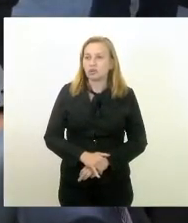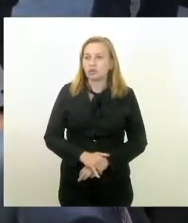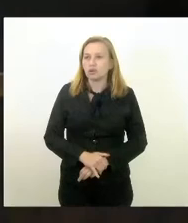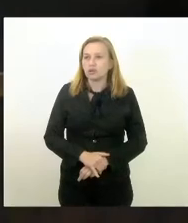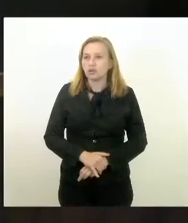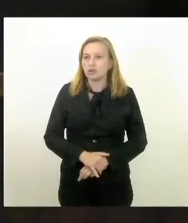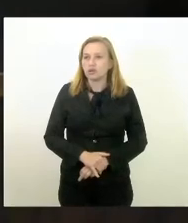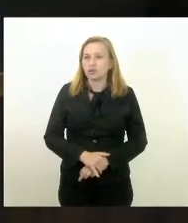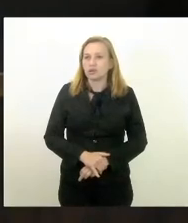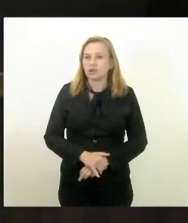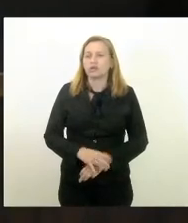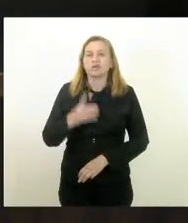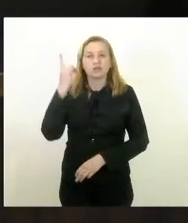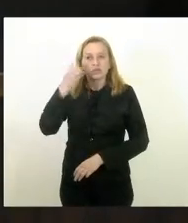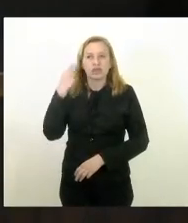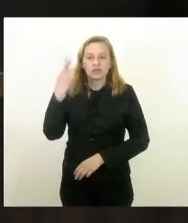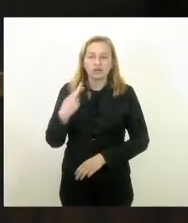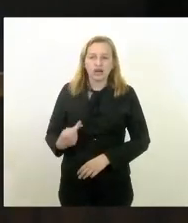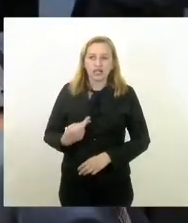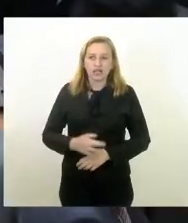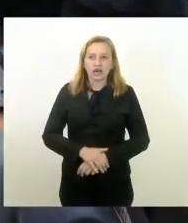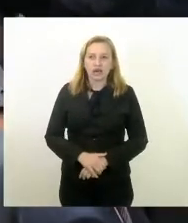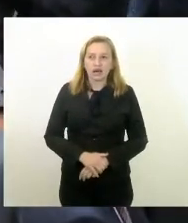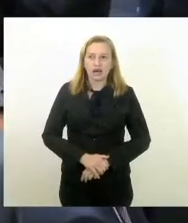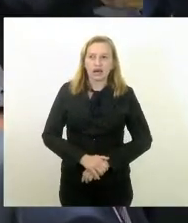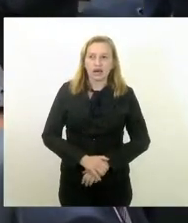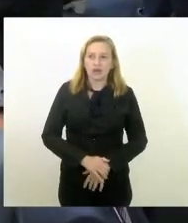deputada Renata Souza três minutos por favor